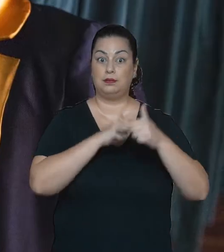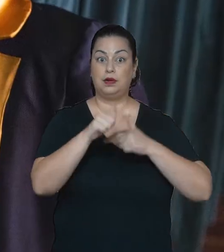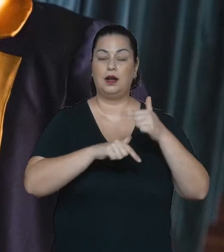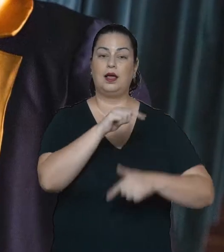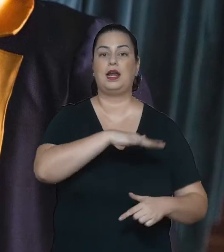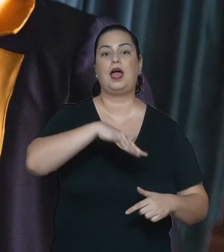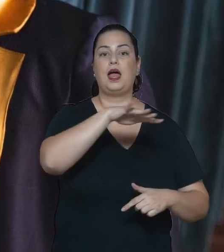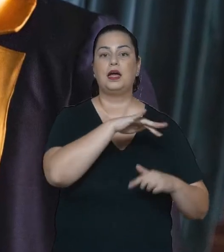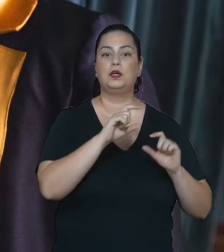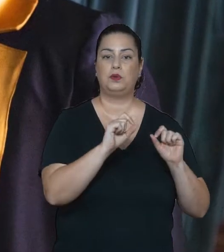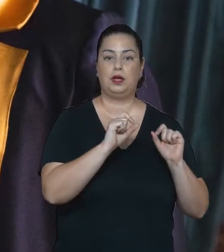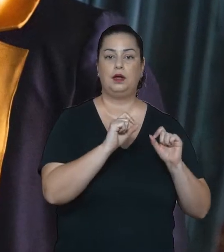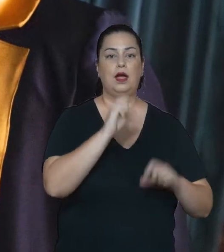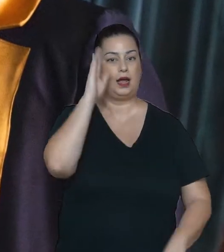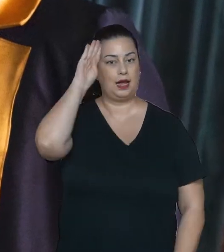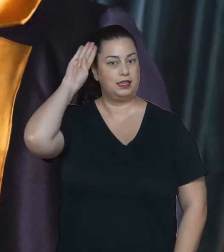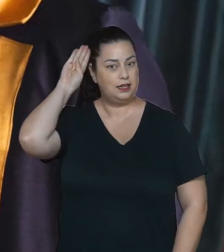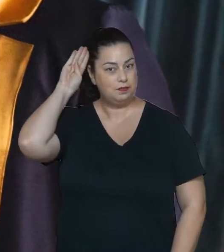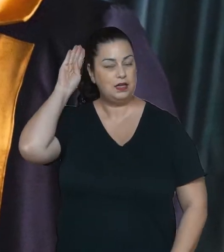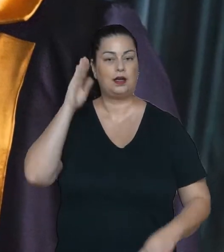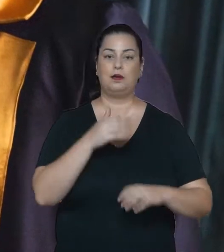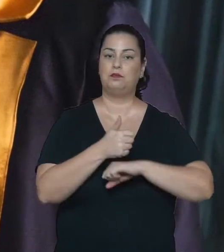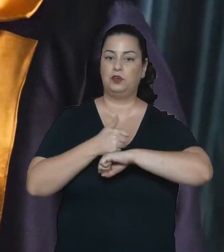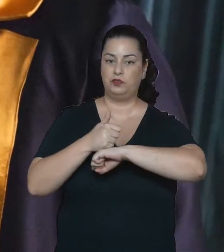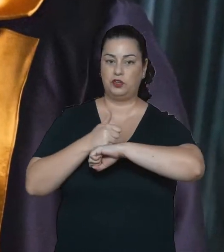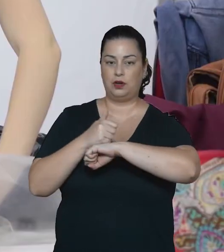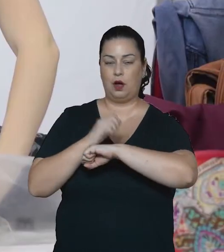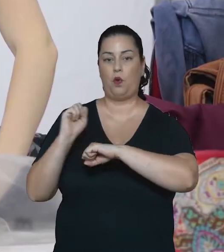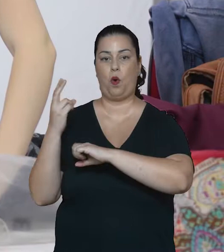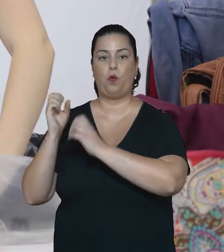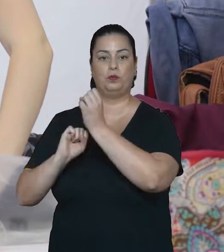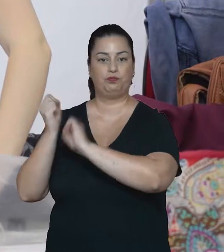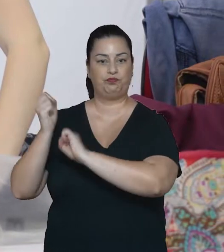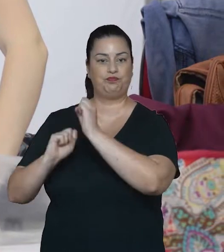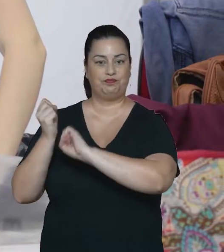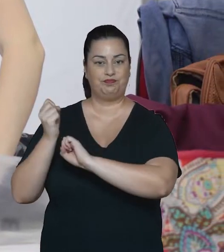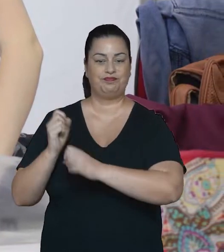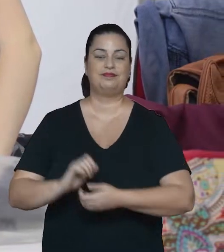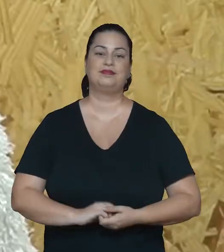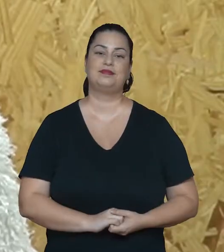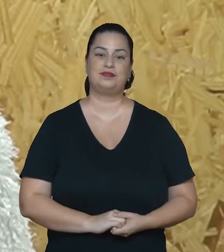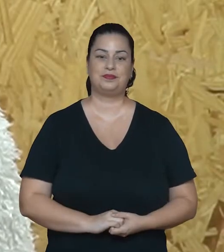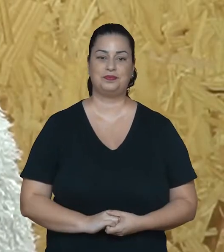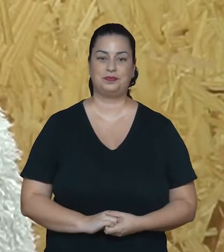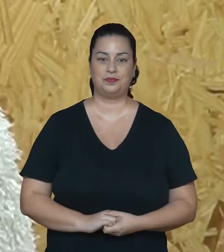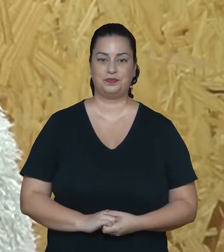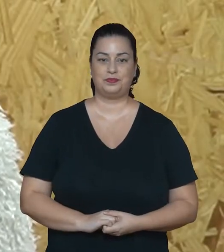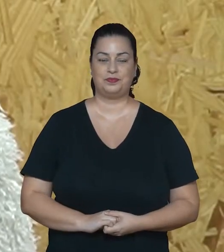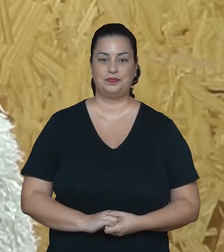disso, o profissional de moda pode atuar na área acadêmica, industrial ou prestação de serviços.